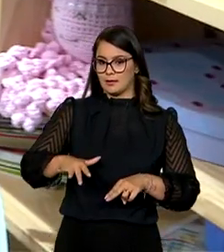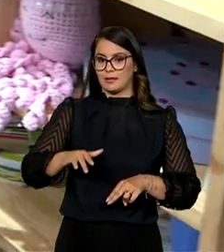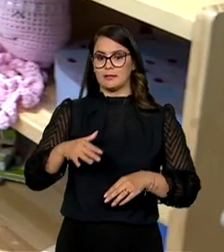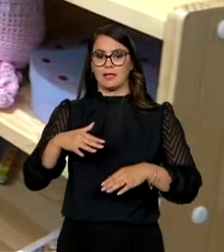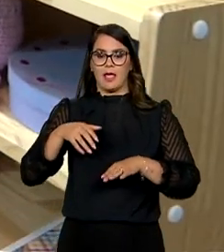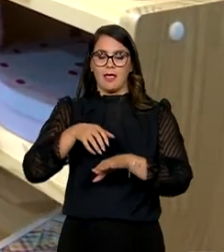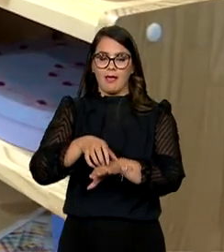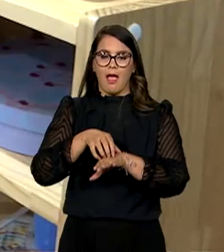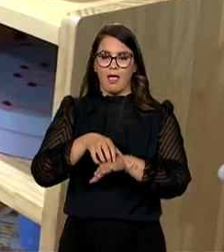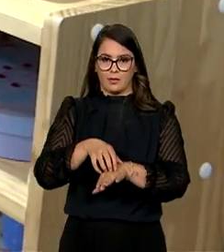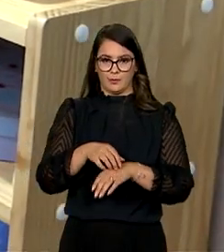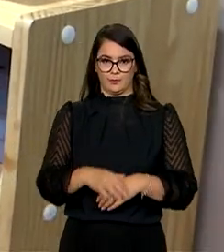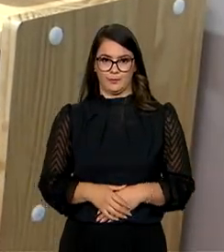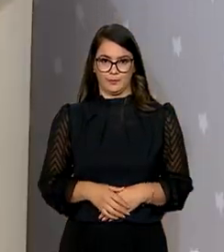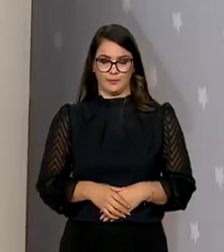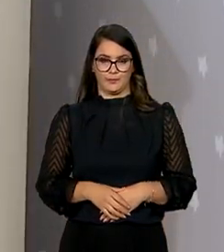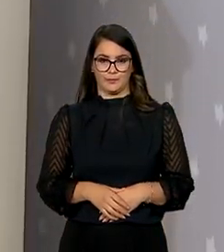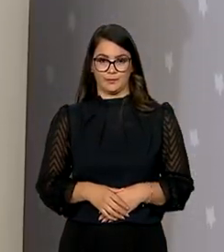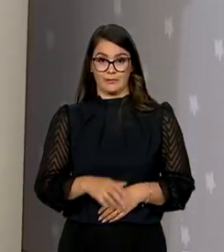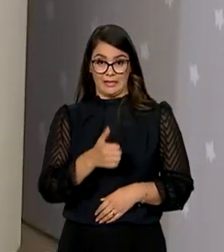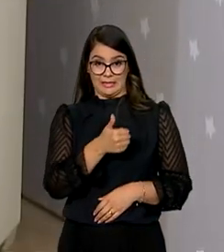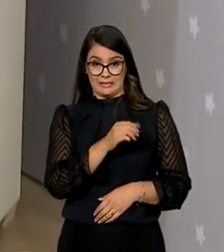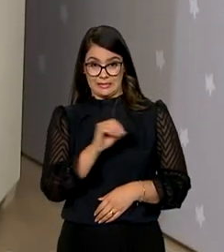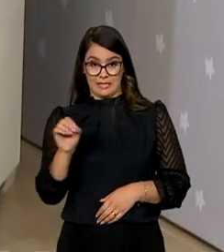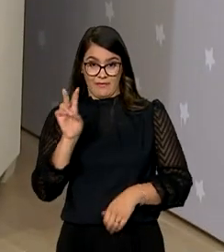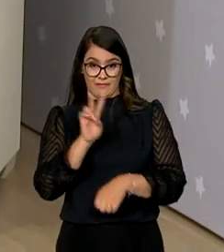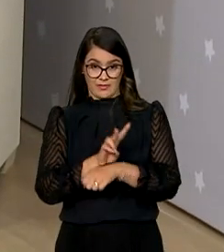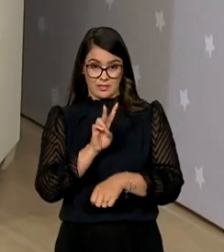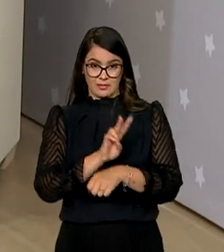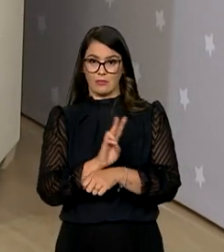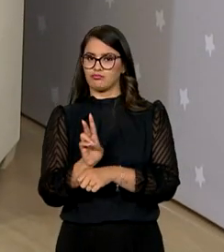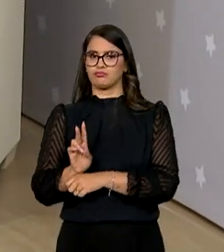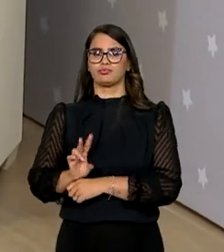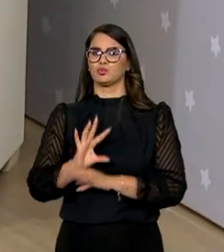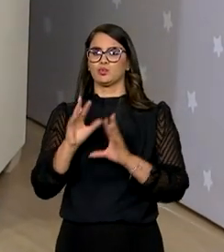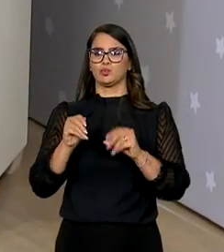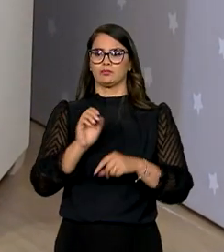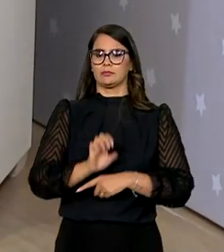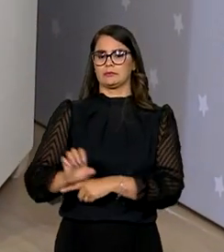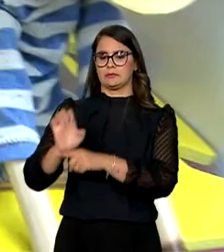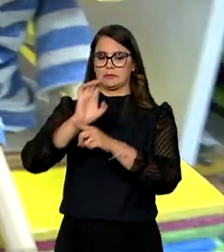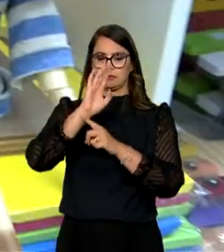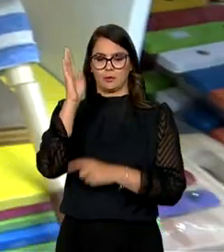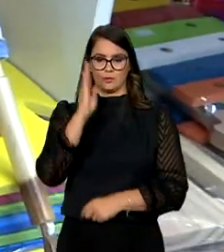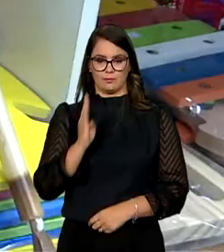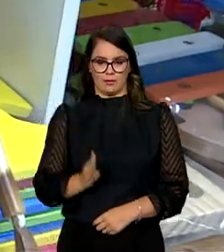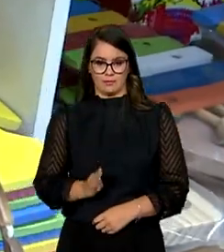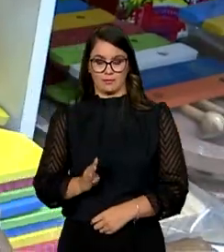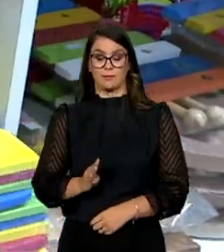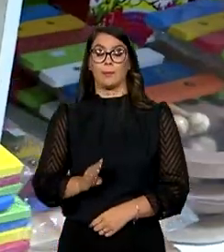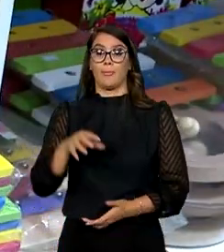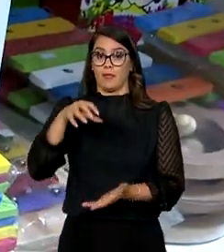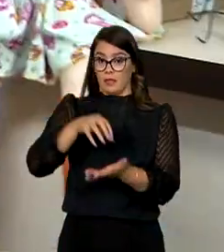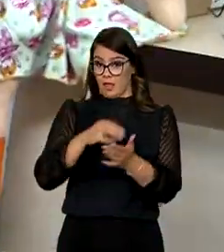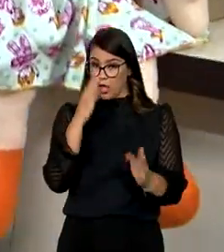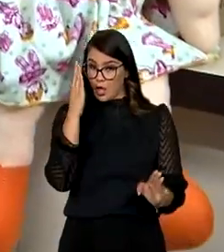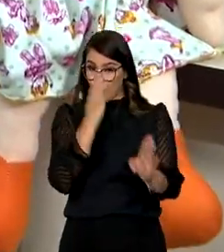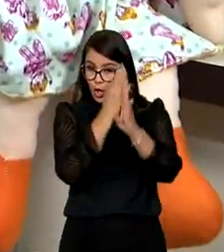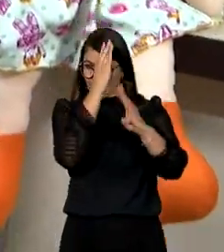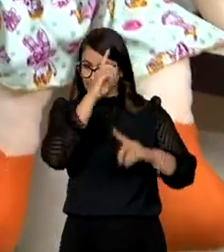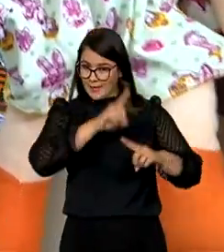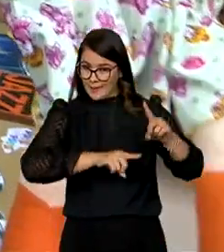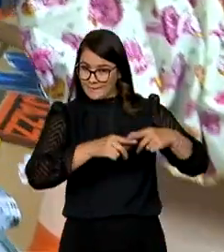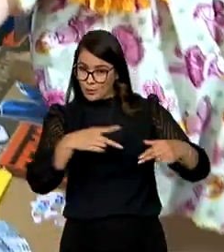de bebê. Cerca de 100 fiscais atuarão em todos os estados brasileiros. Os estabelecimentos em que forem encontrados